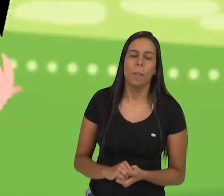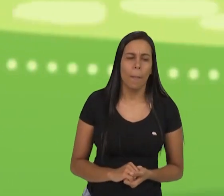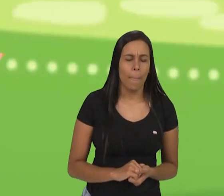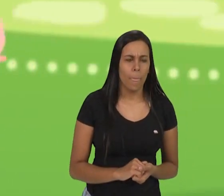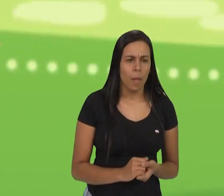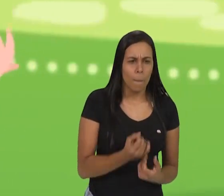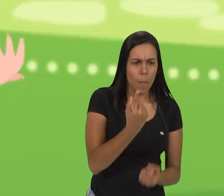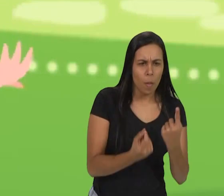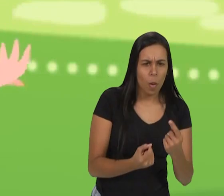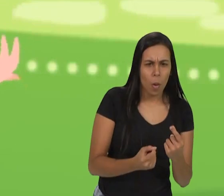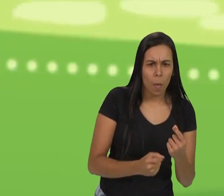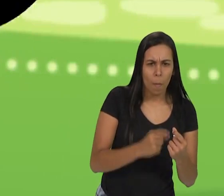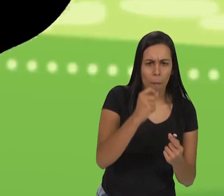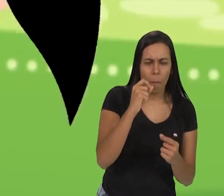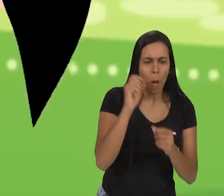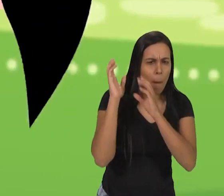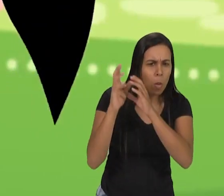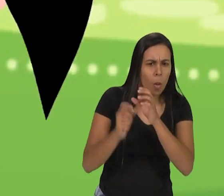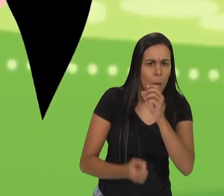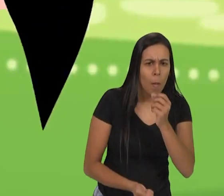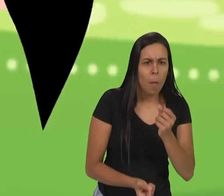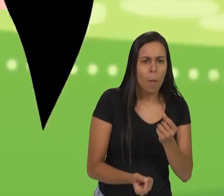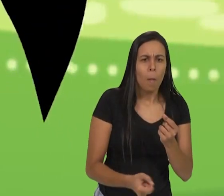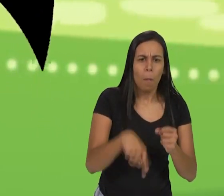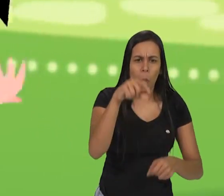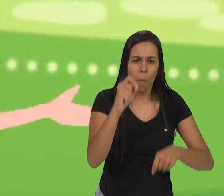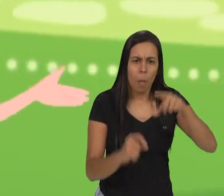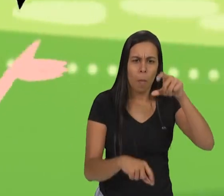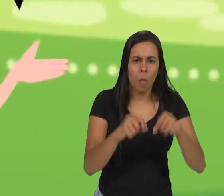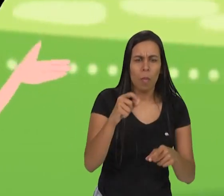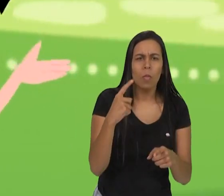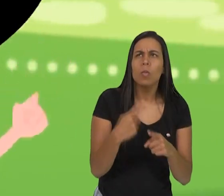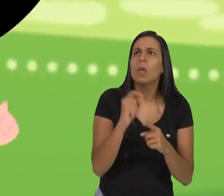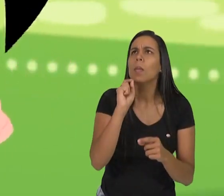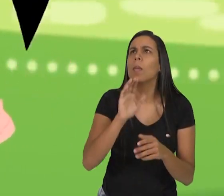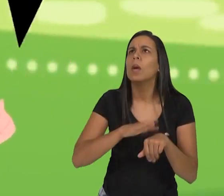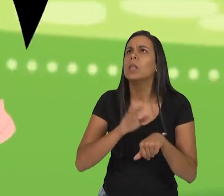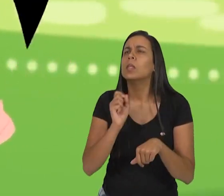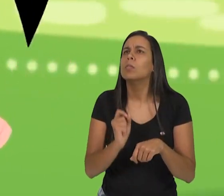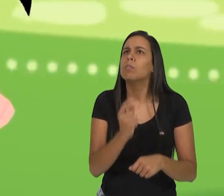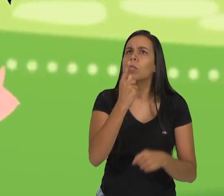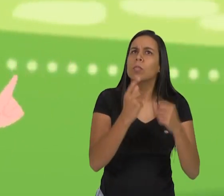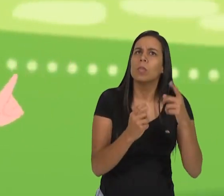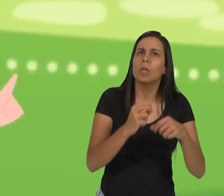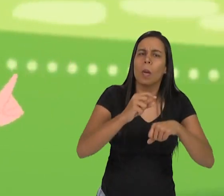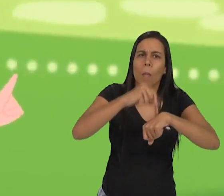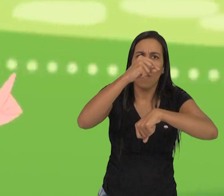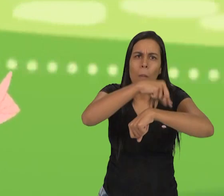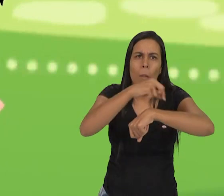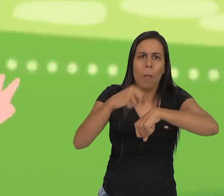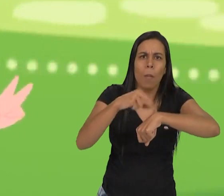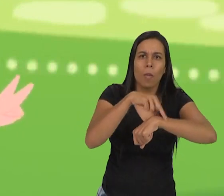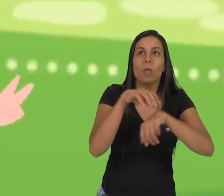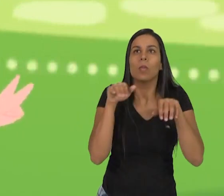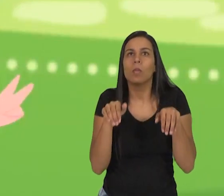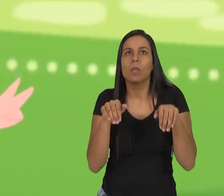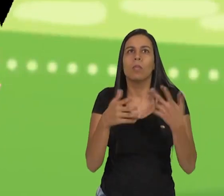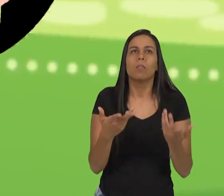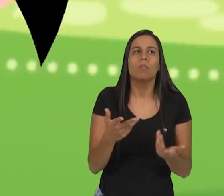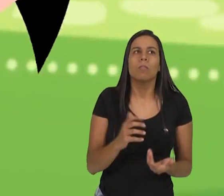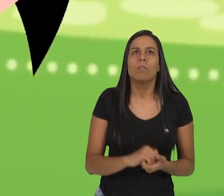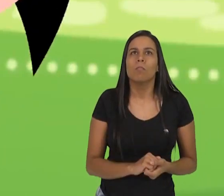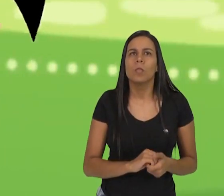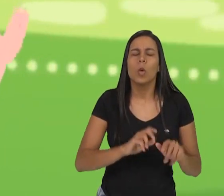A pipoca pula. A bolinha pula, pula. O que mais será que pula? A pulga, o canguru.